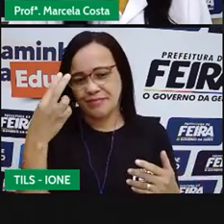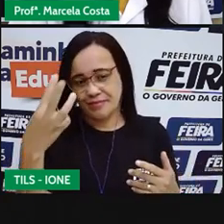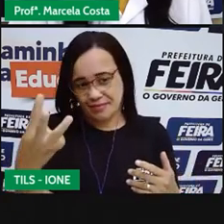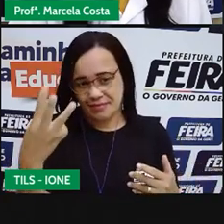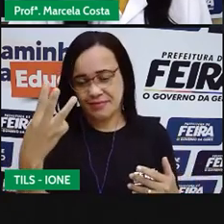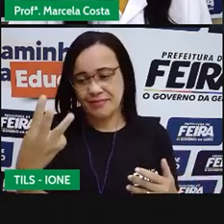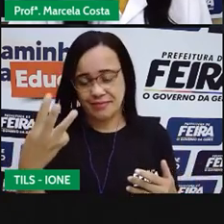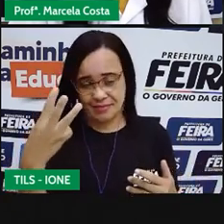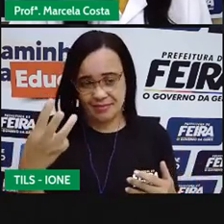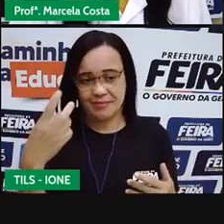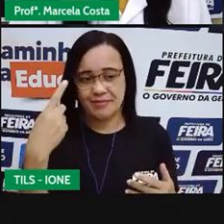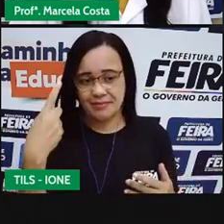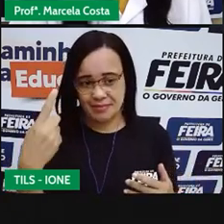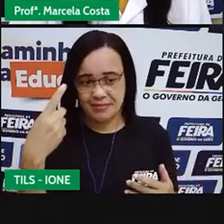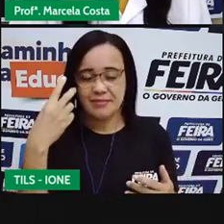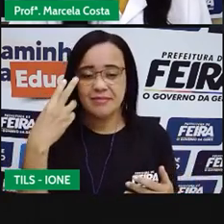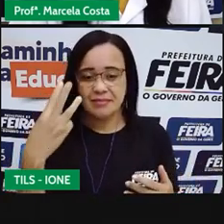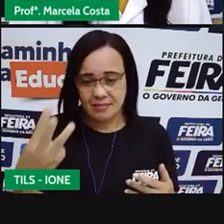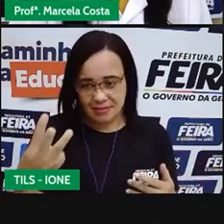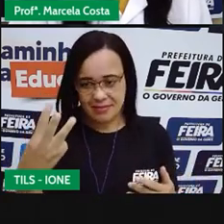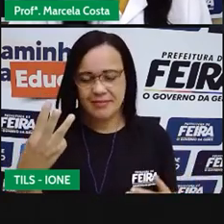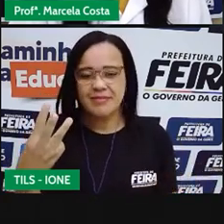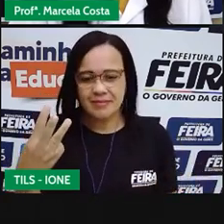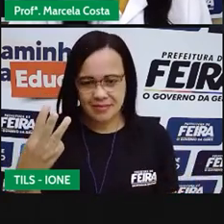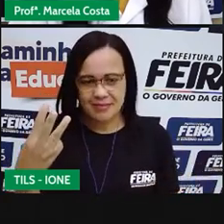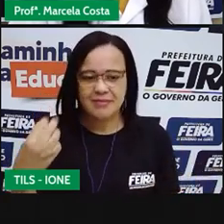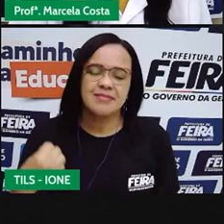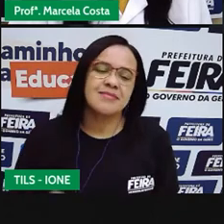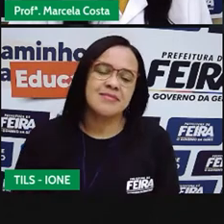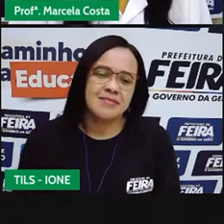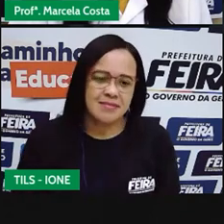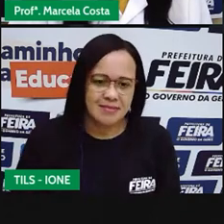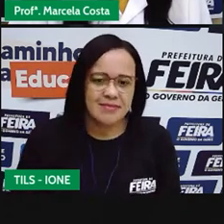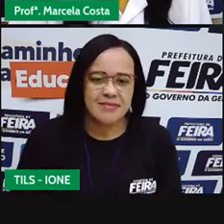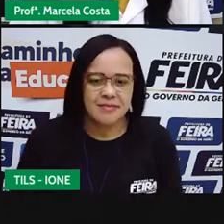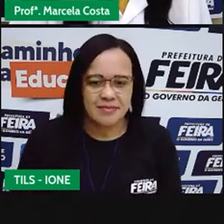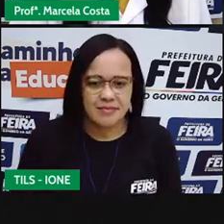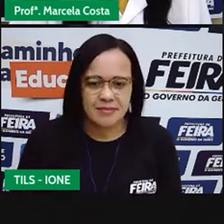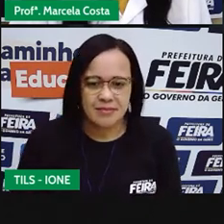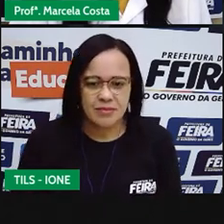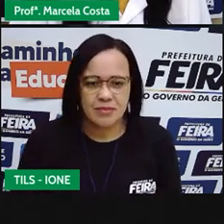13 vai ser o número 13 tá